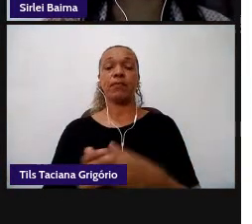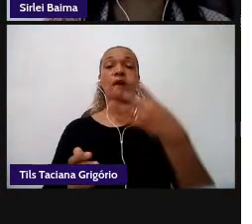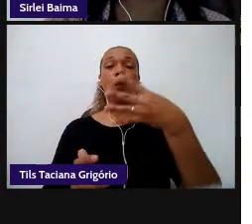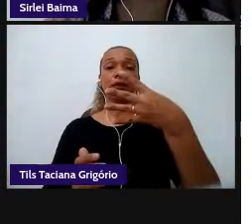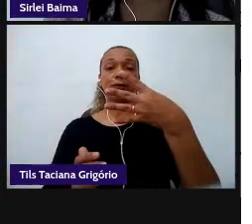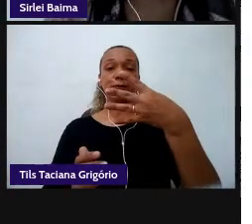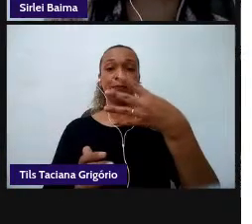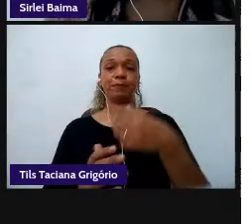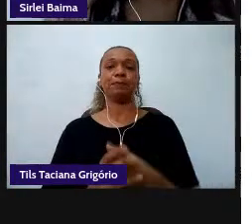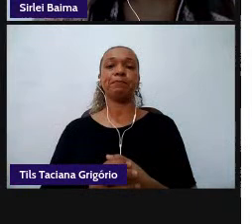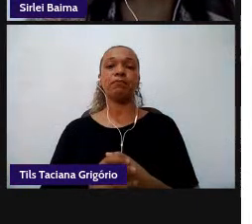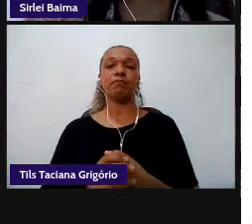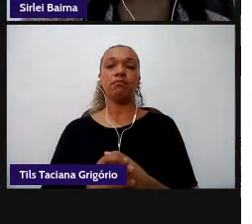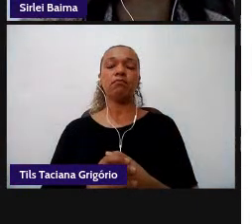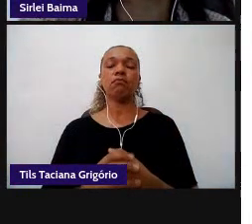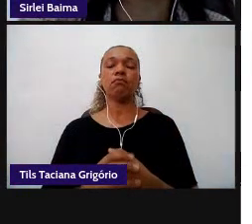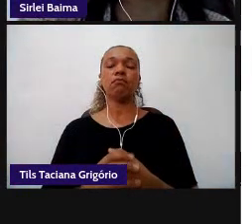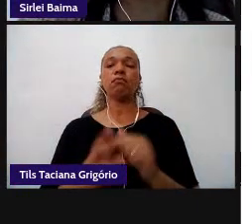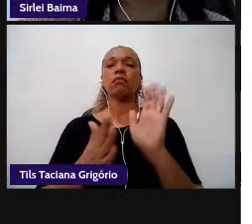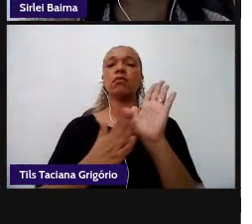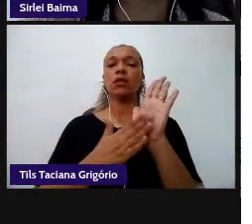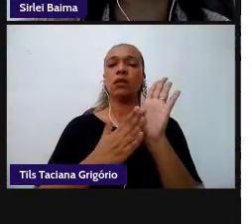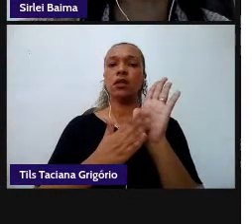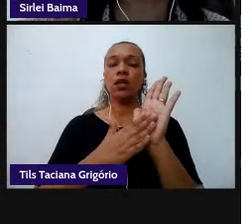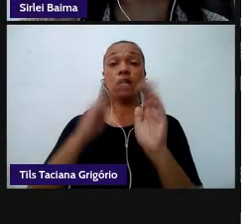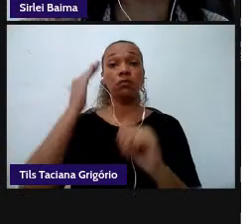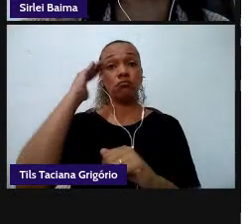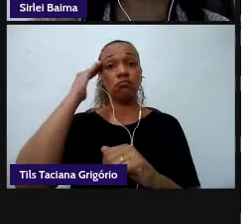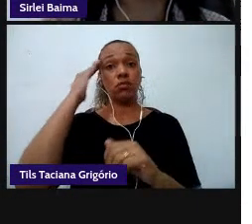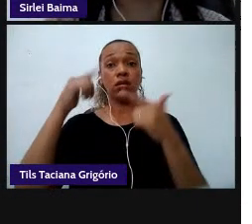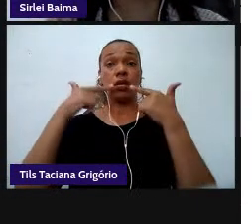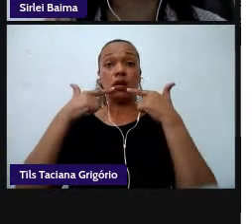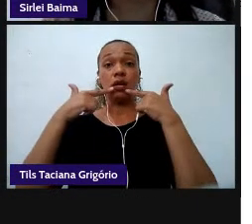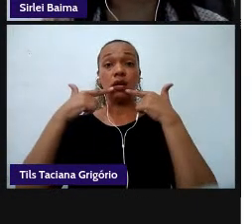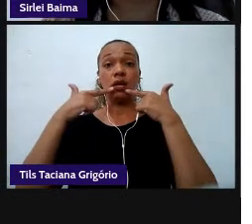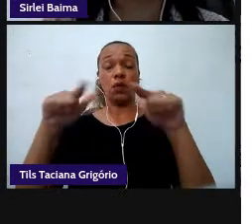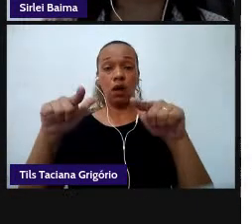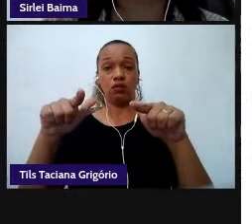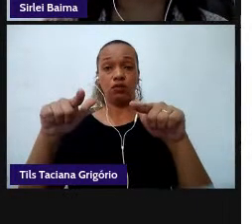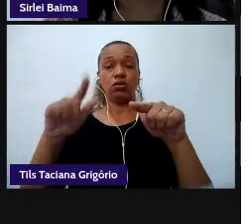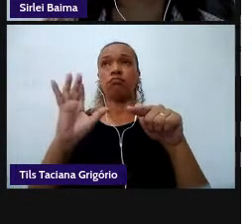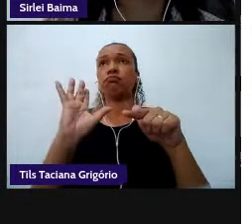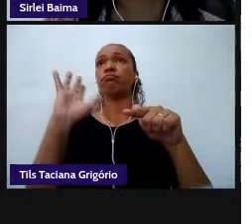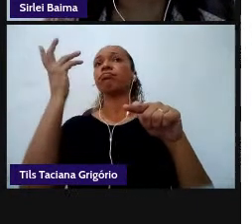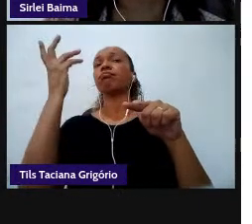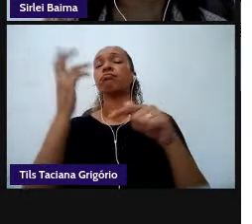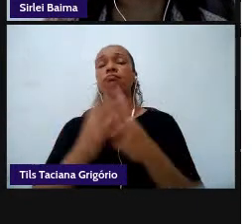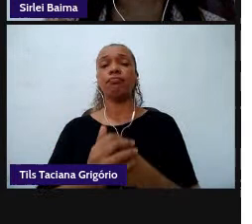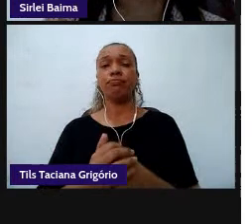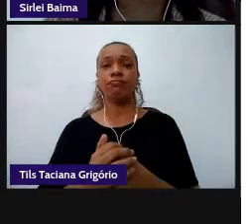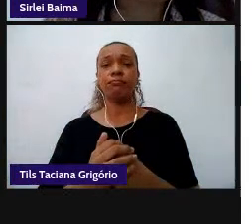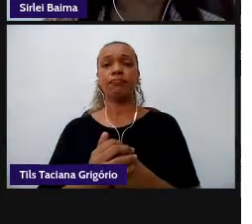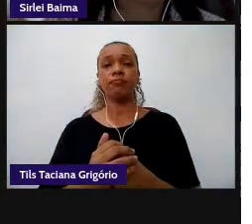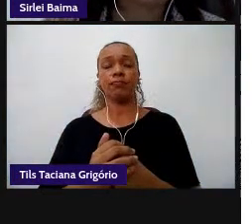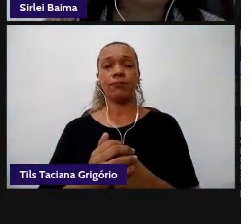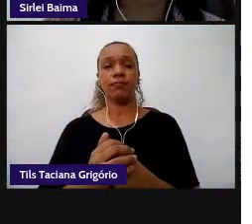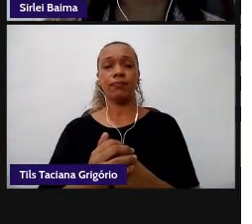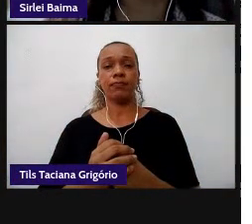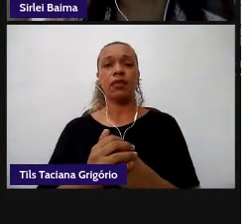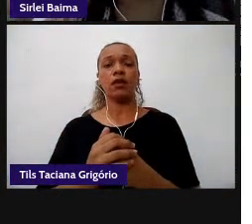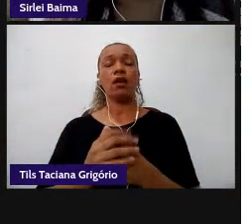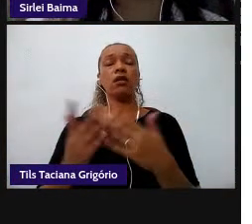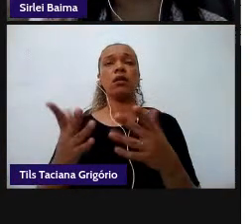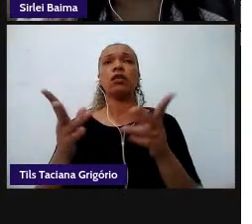competência 4 ela propõe compreender as linguagens como fenômeno e aí eu vou para essa questão de perceber essa